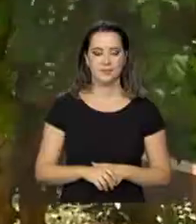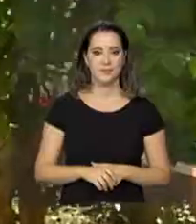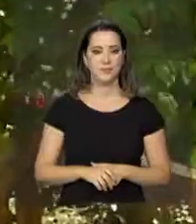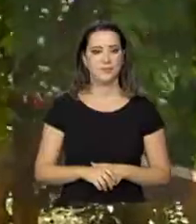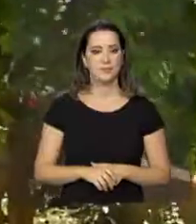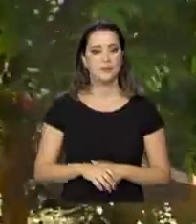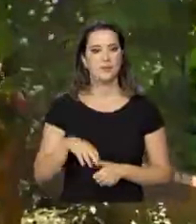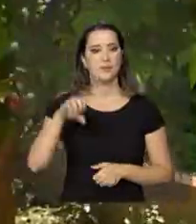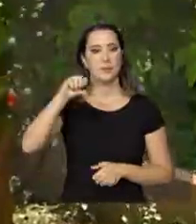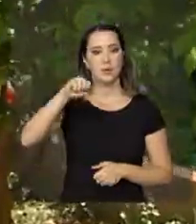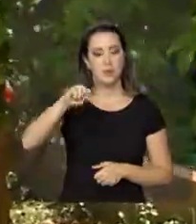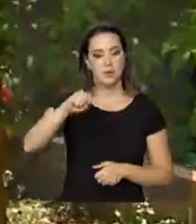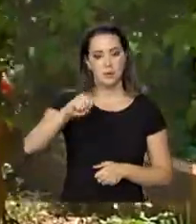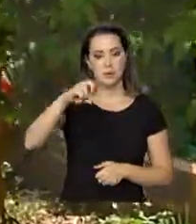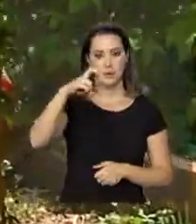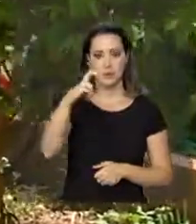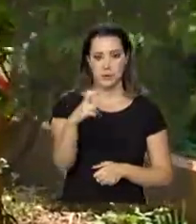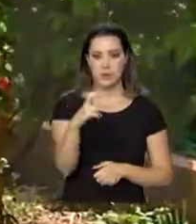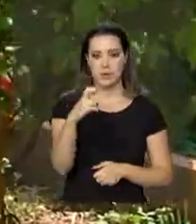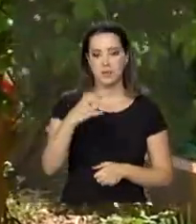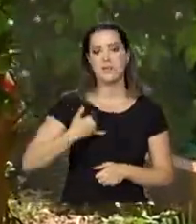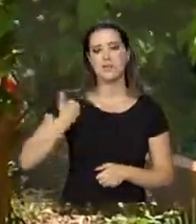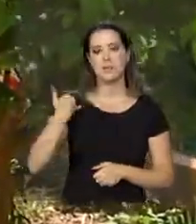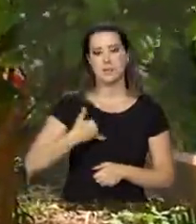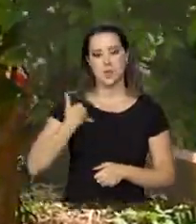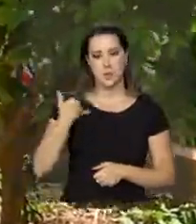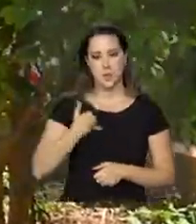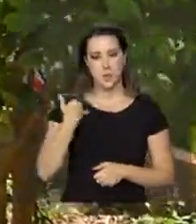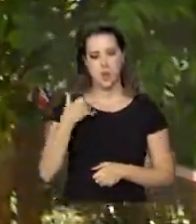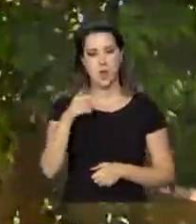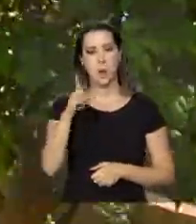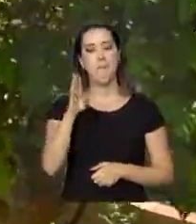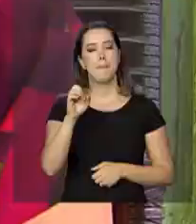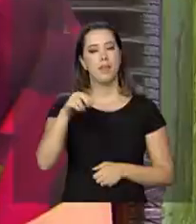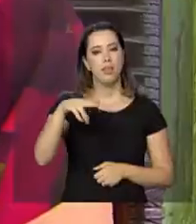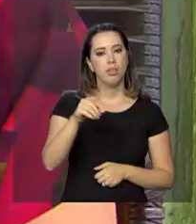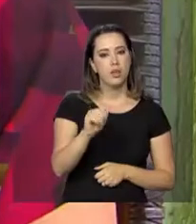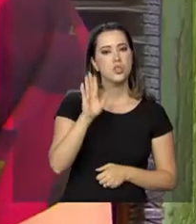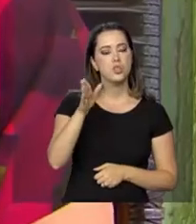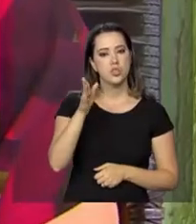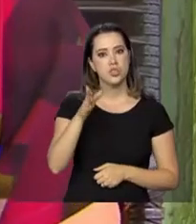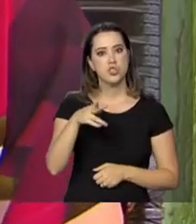Aos 85 anos, dona Bena, que já é tataravó, não para